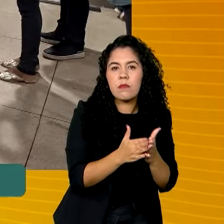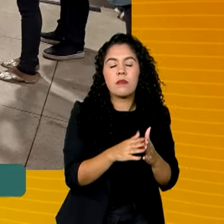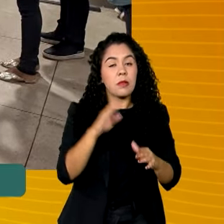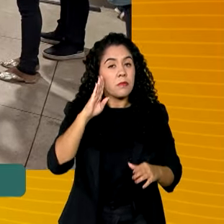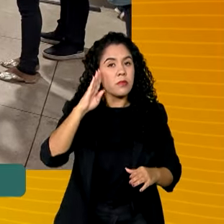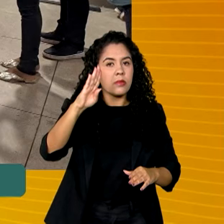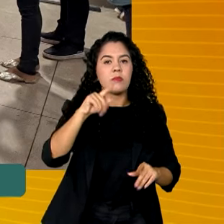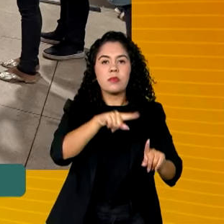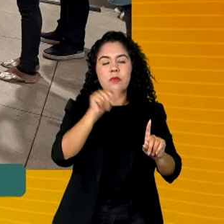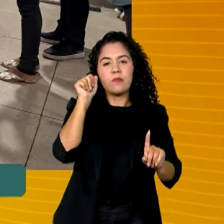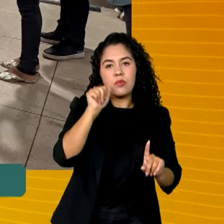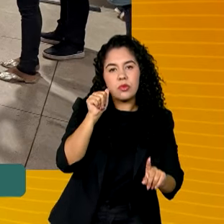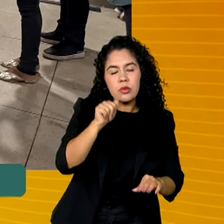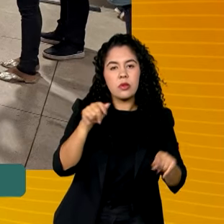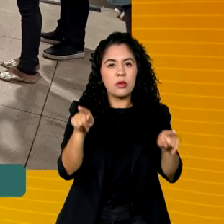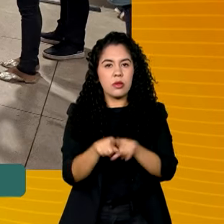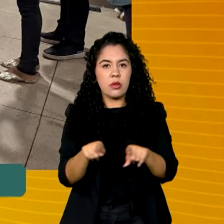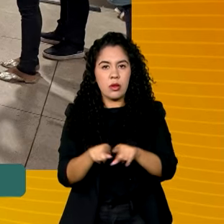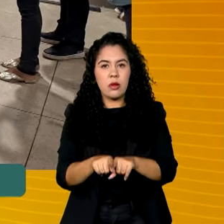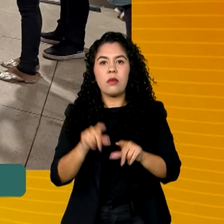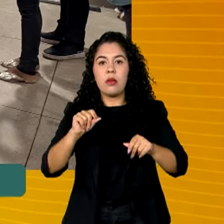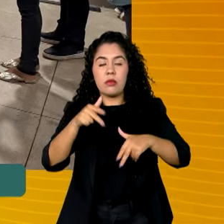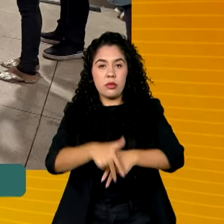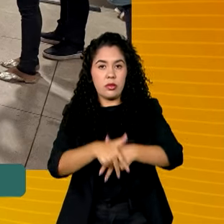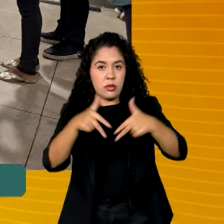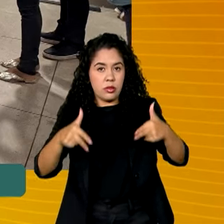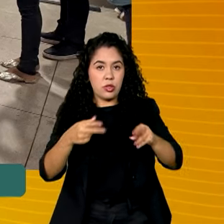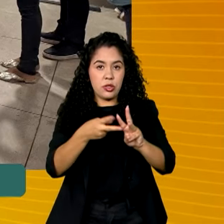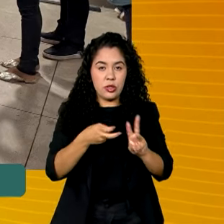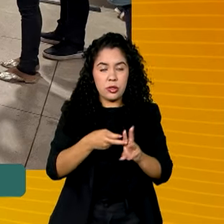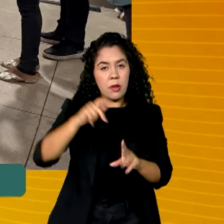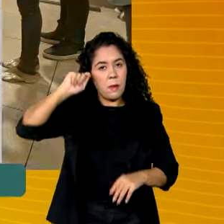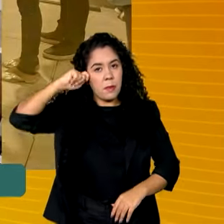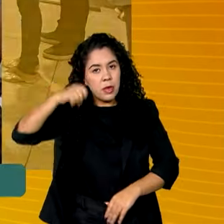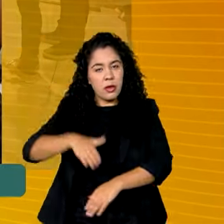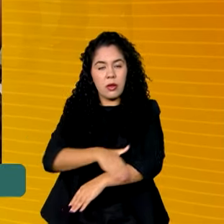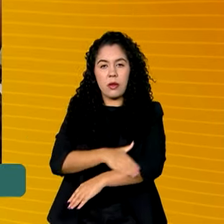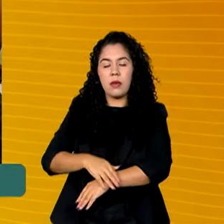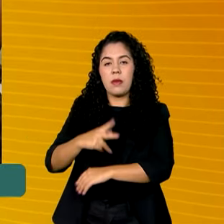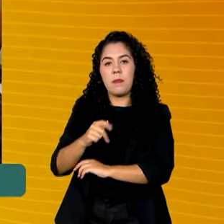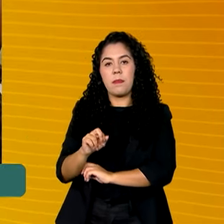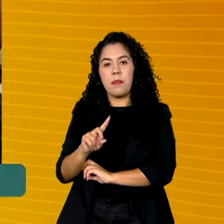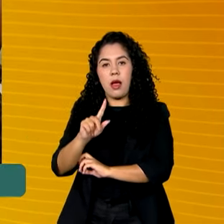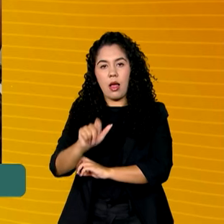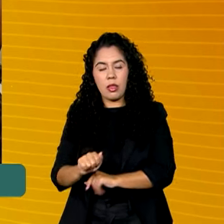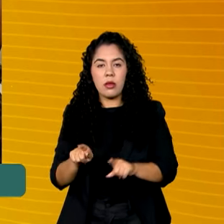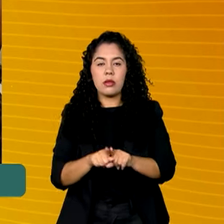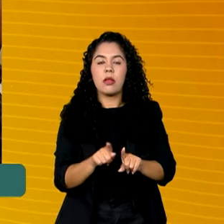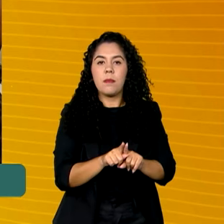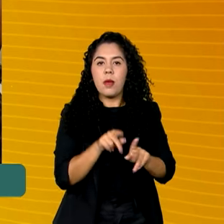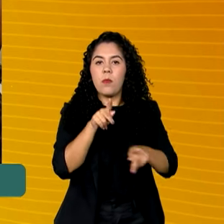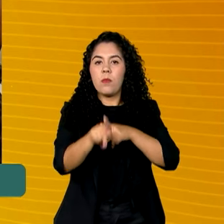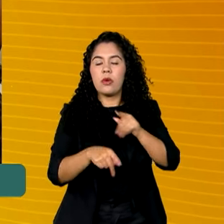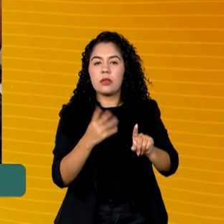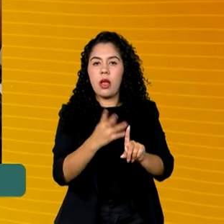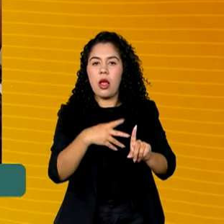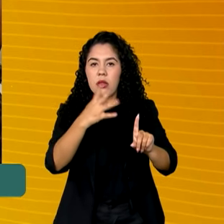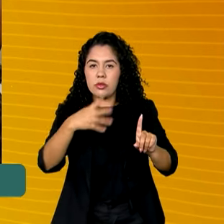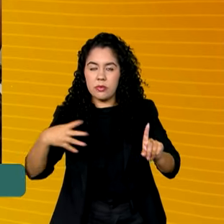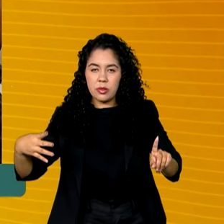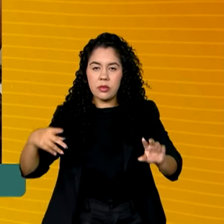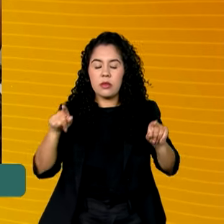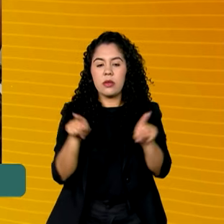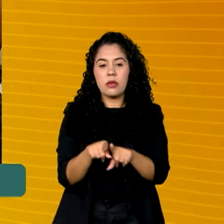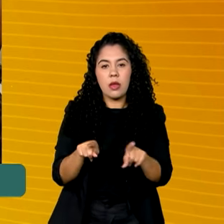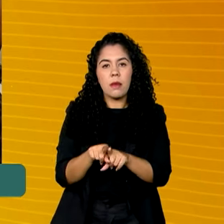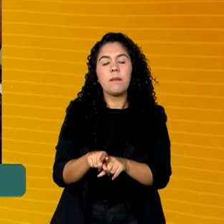mulheres, pessoas de etnias indígenas, pretas e pardas, população LGBTQIA+, além de